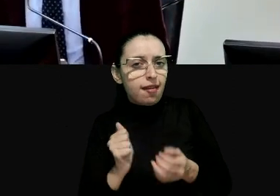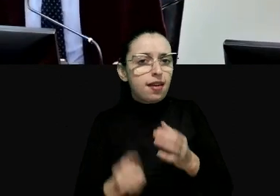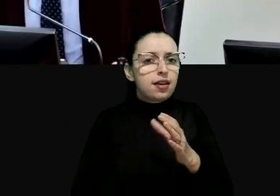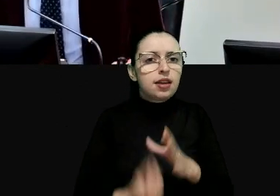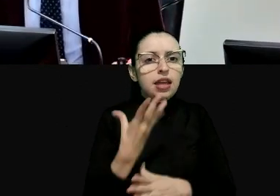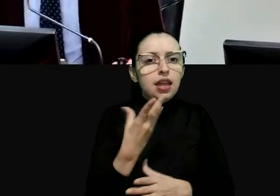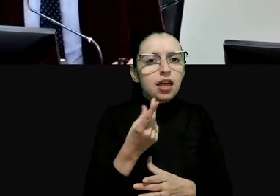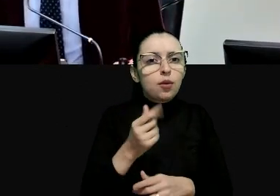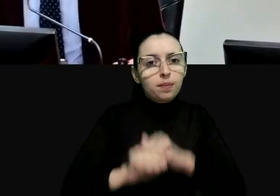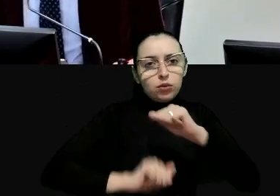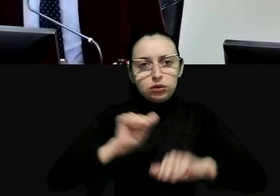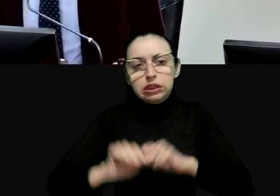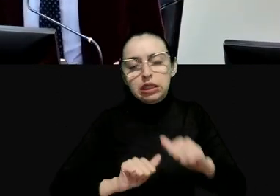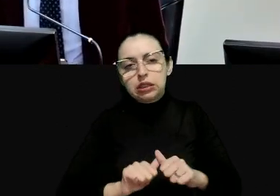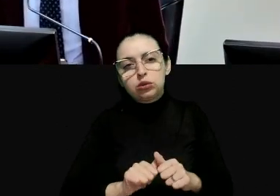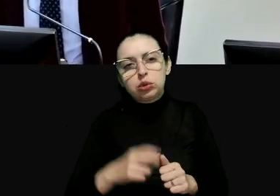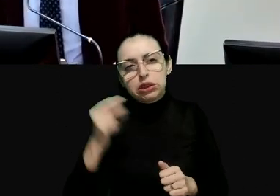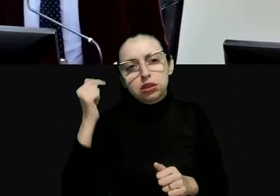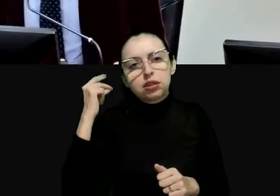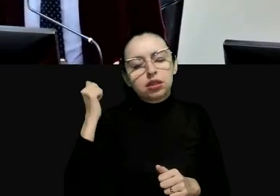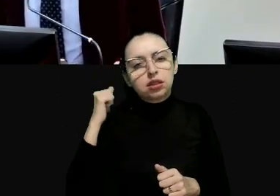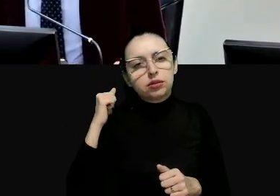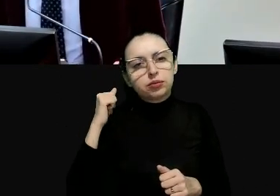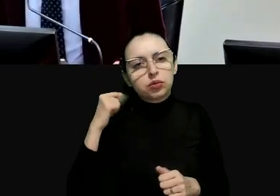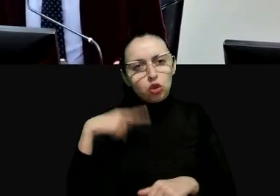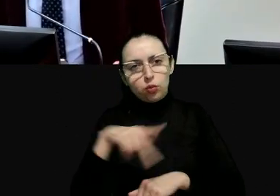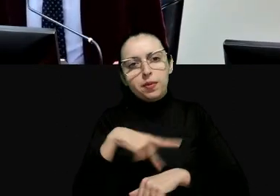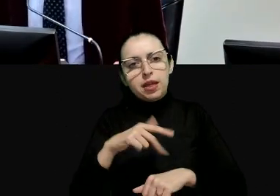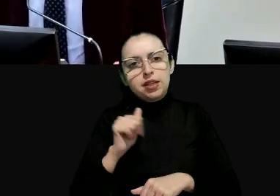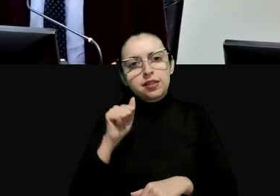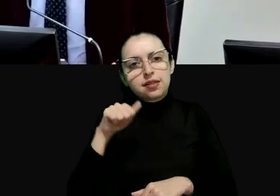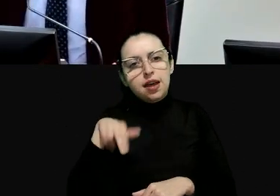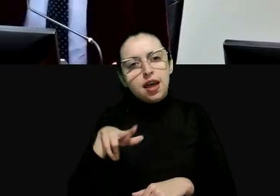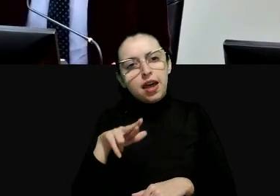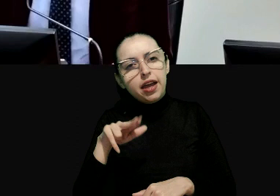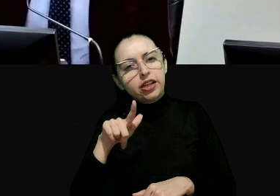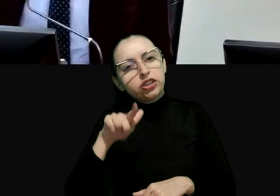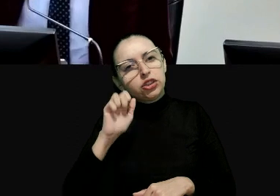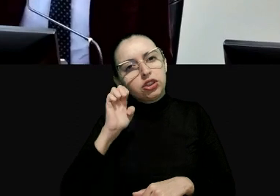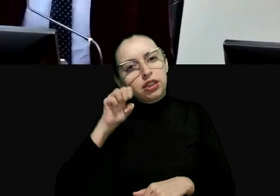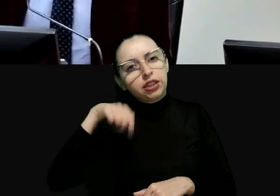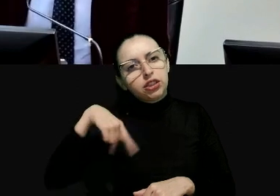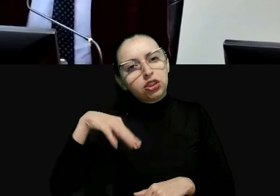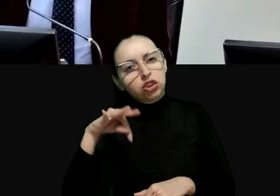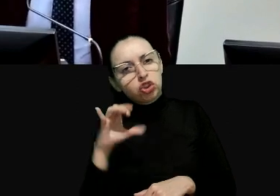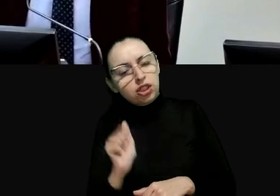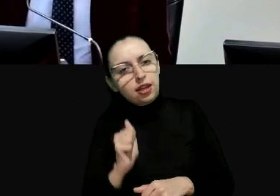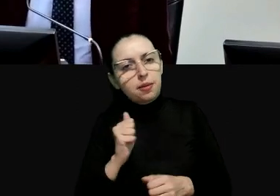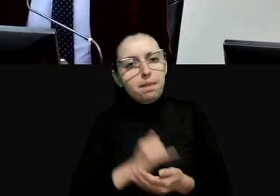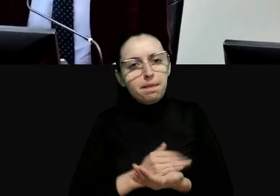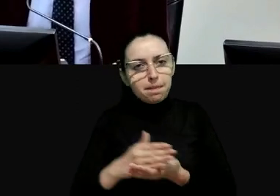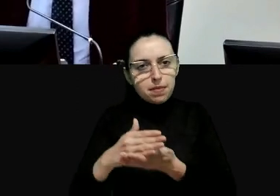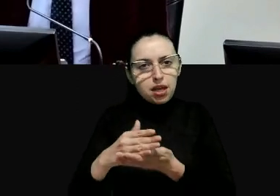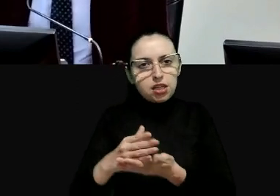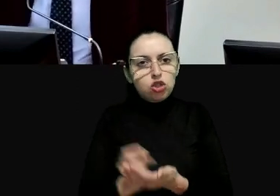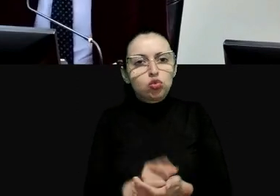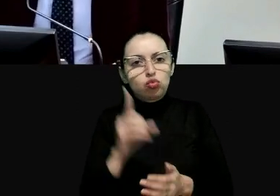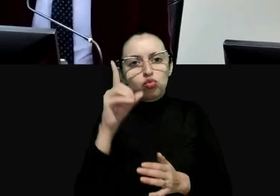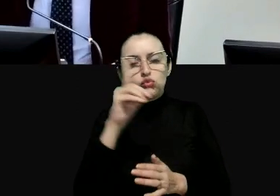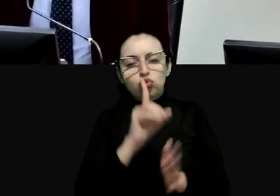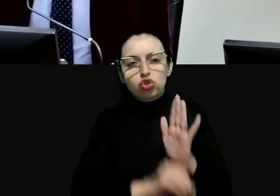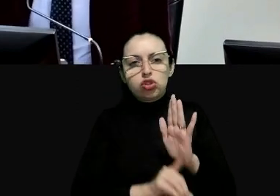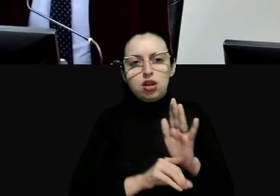em Chile e Argentina contra as ditaduras se base em direitos humanos os grupos que